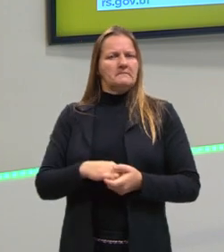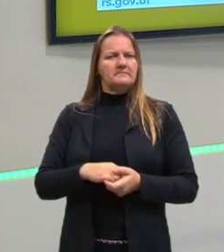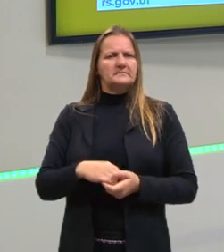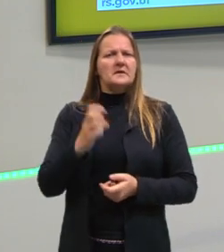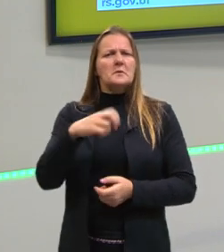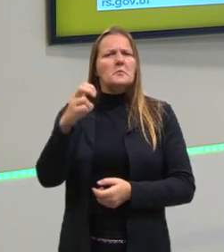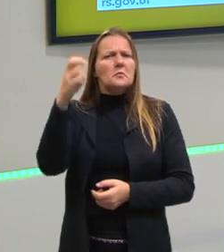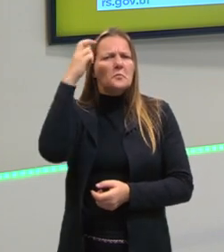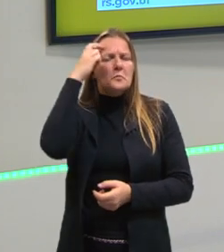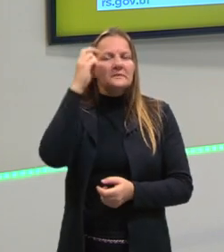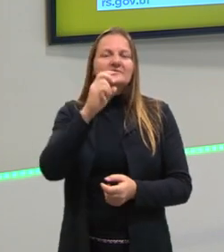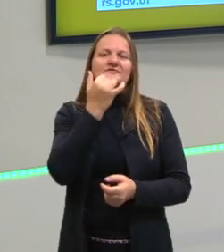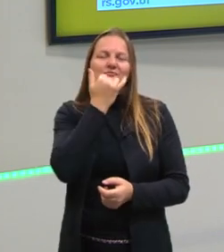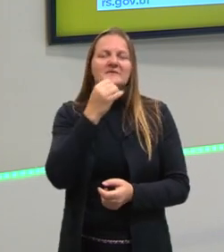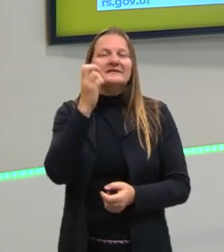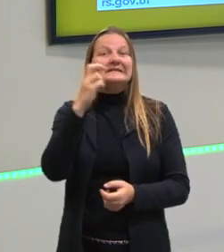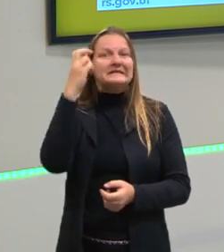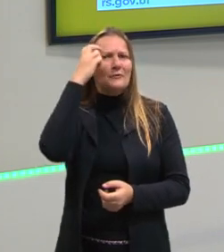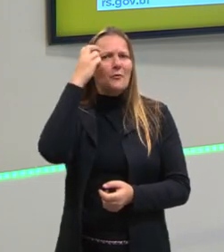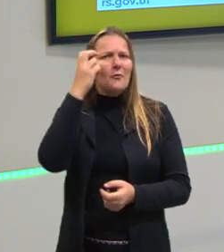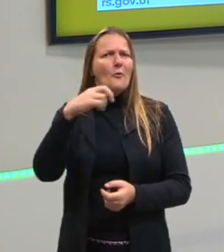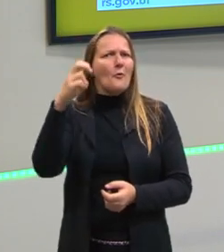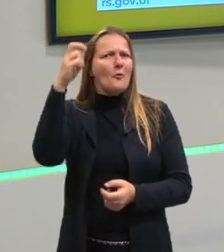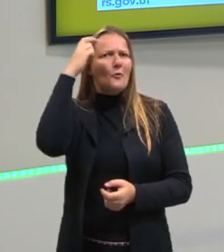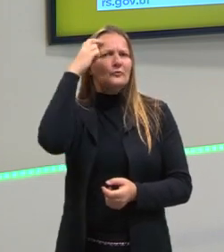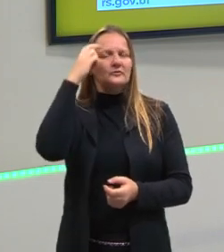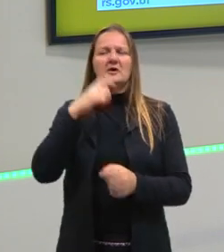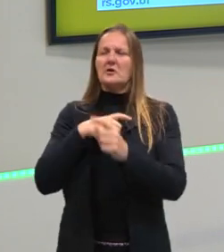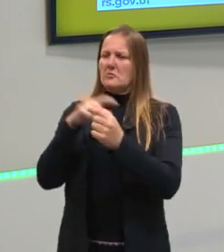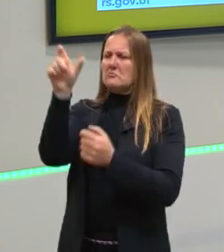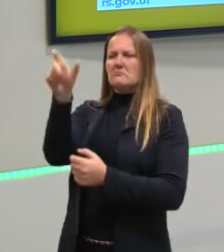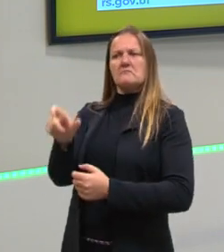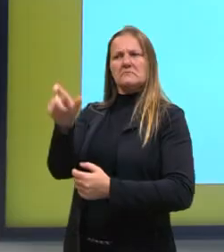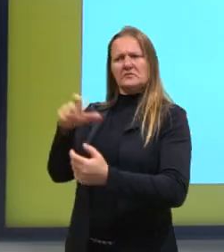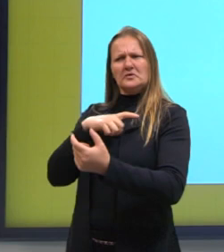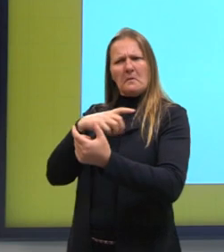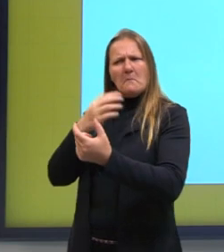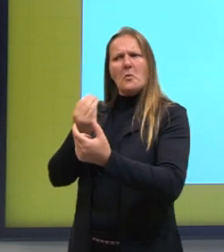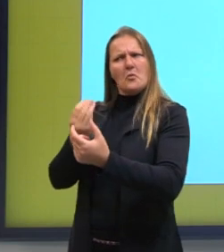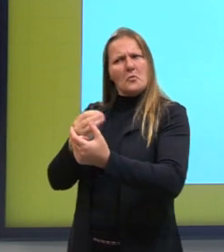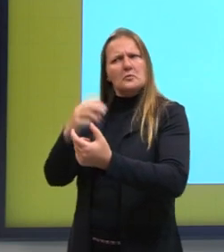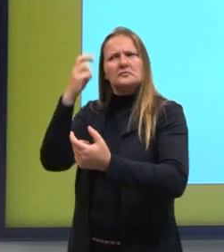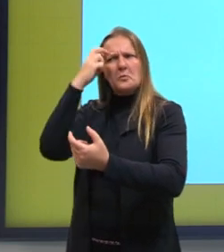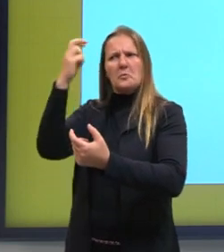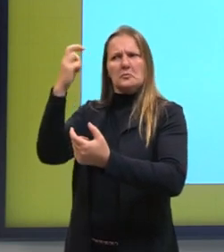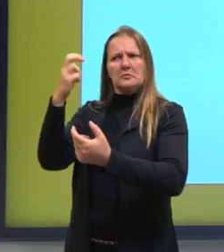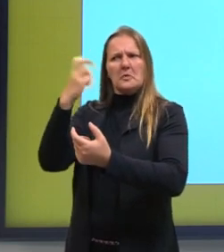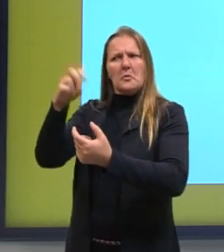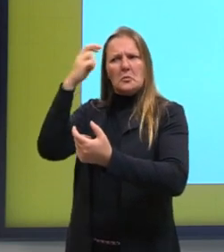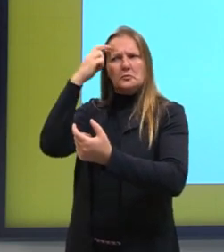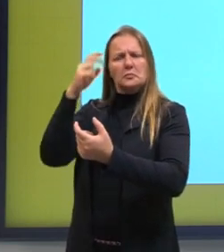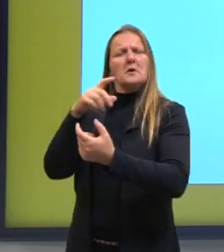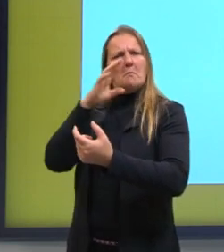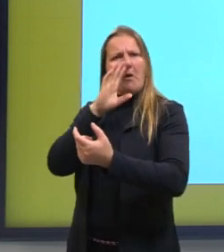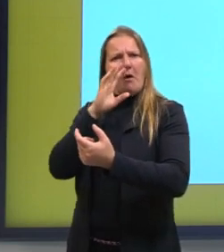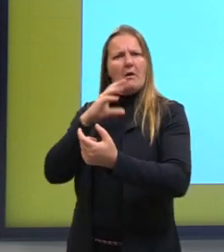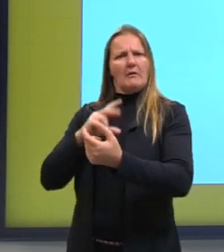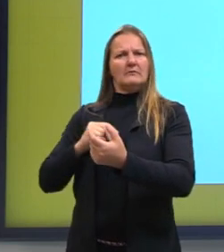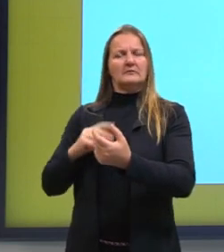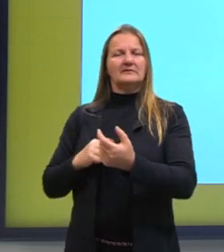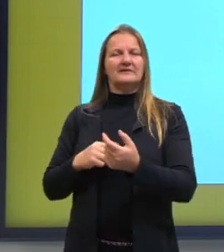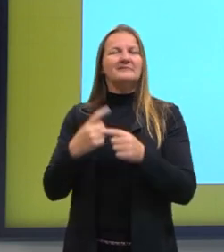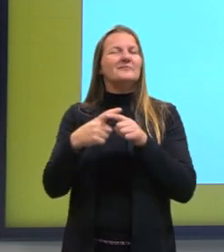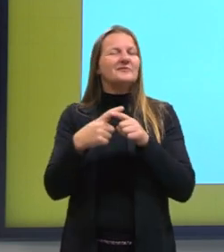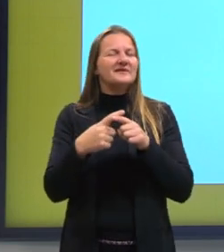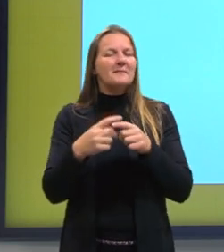olha como essa frase é ideológica. Significa que se uma pessoa tem muita cultura, é porque existe uma hierarquia da